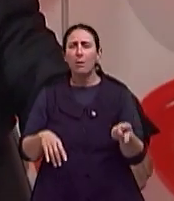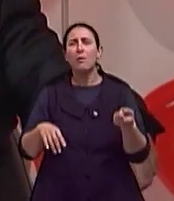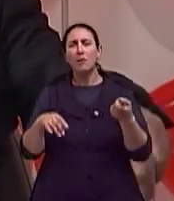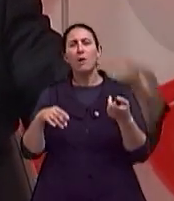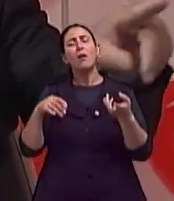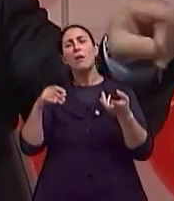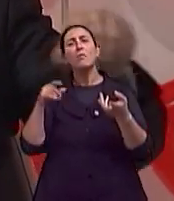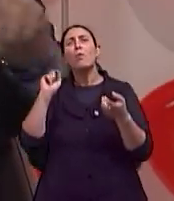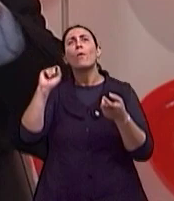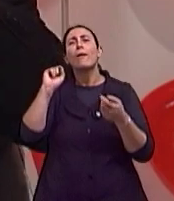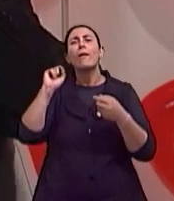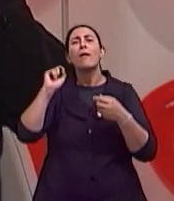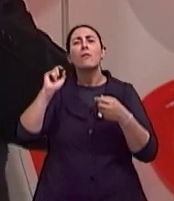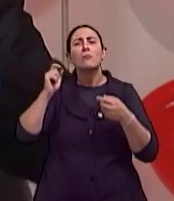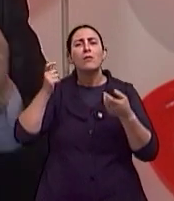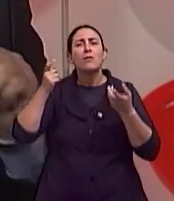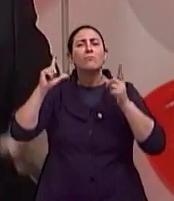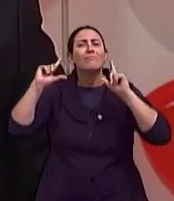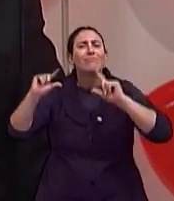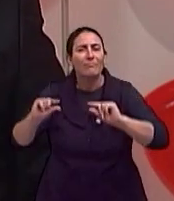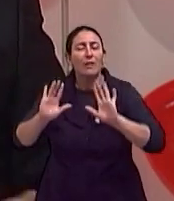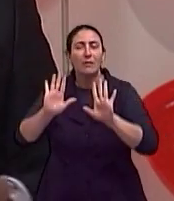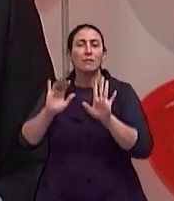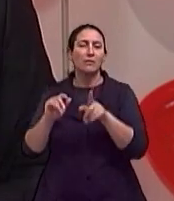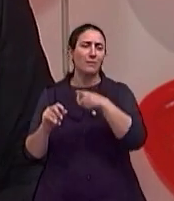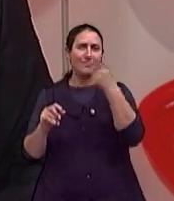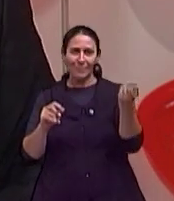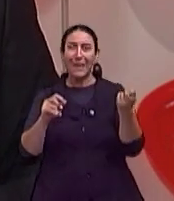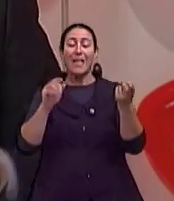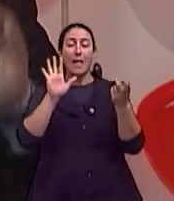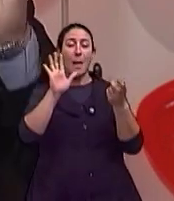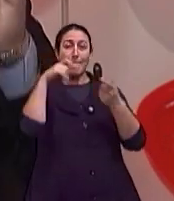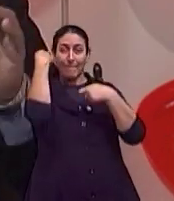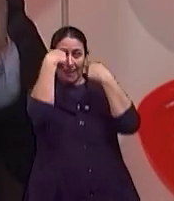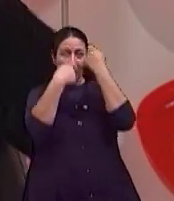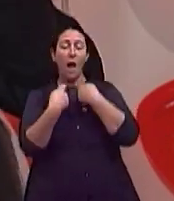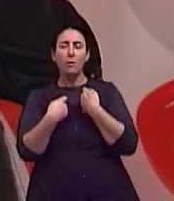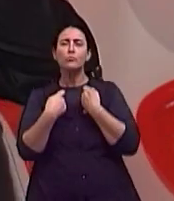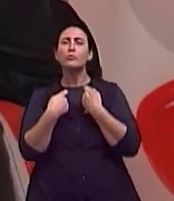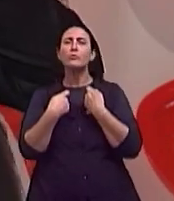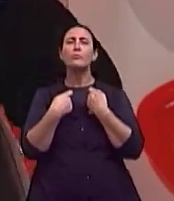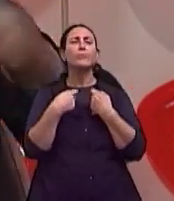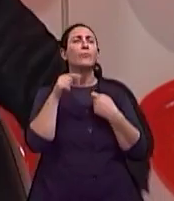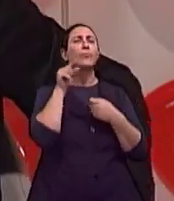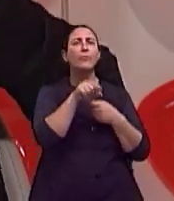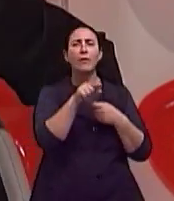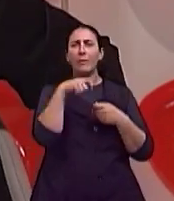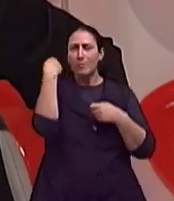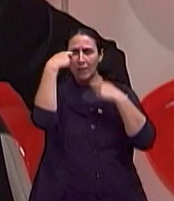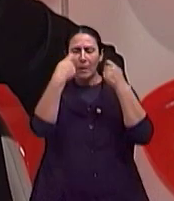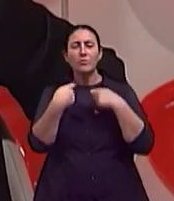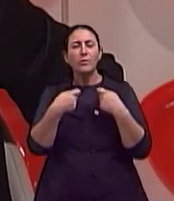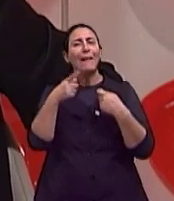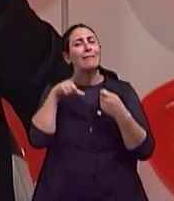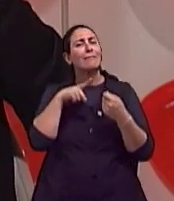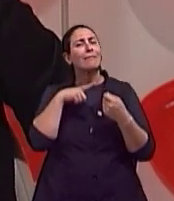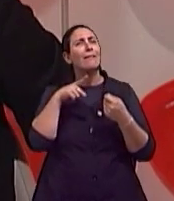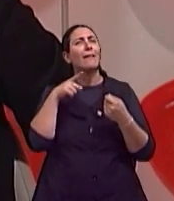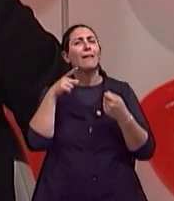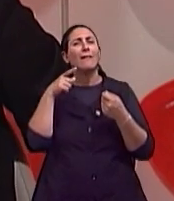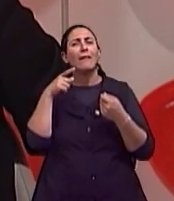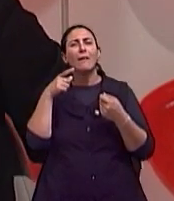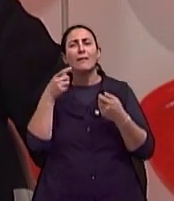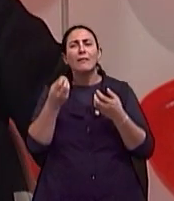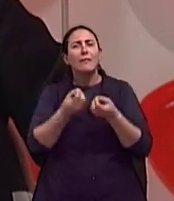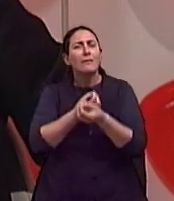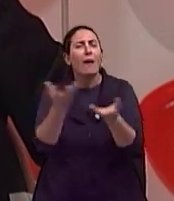precocemente, são palpados. Quanto à maquiagem, é uma, na verdade, uma técnica que se utiliza no